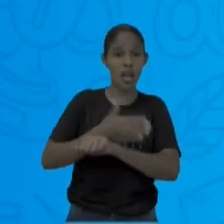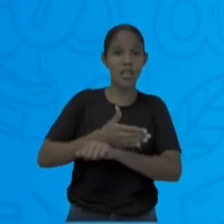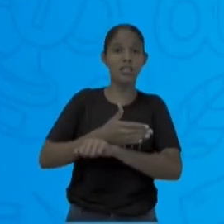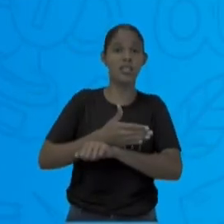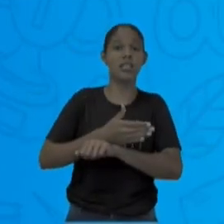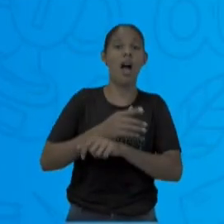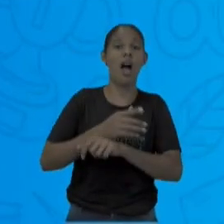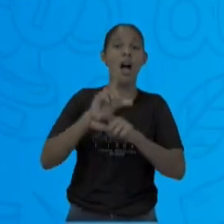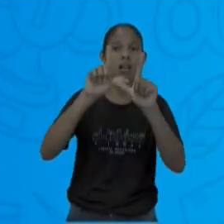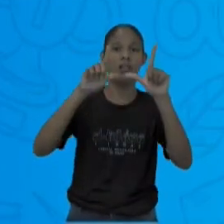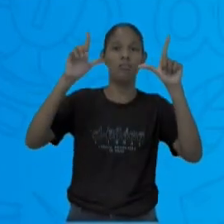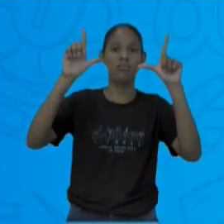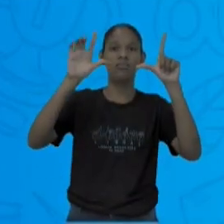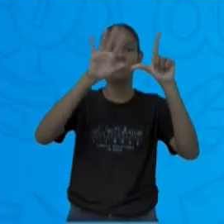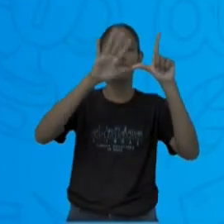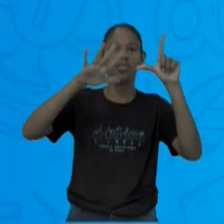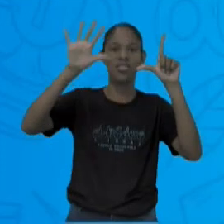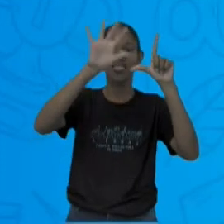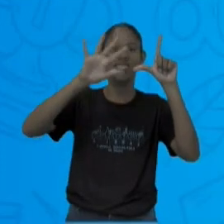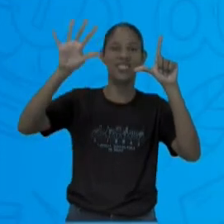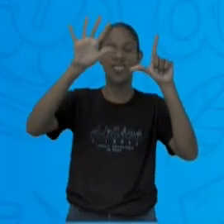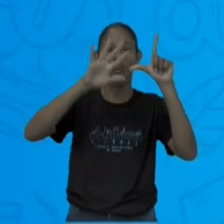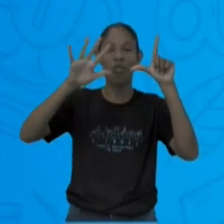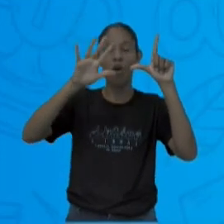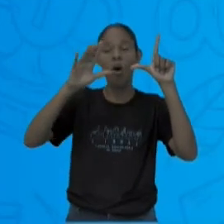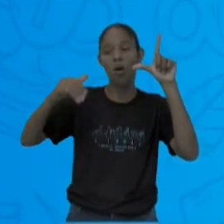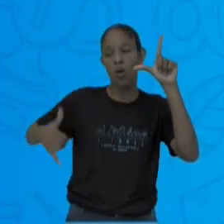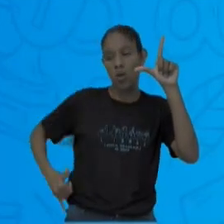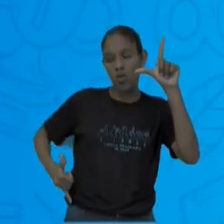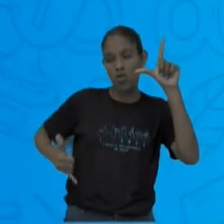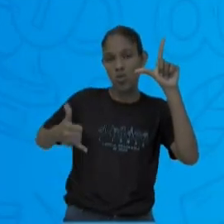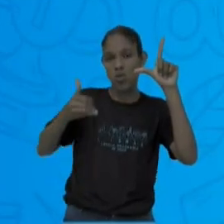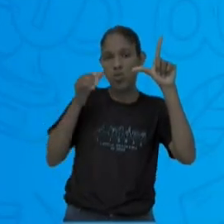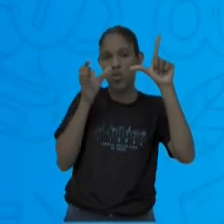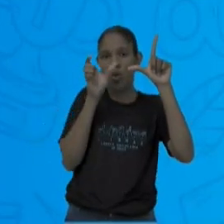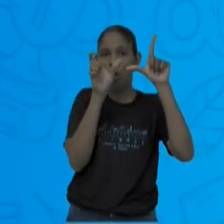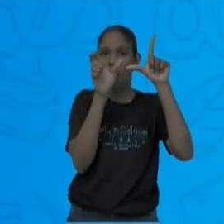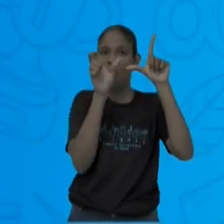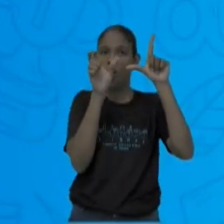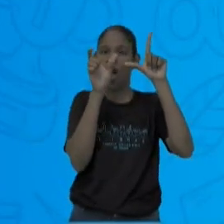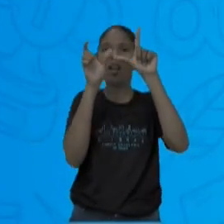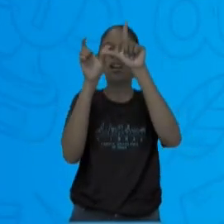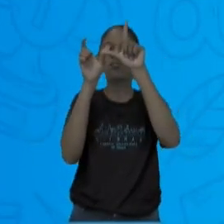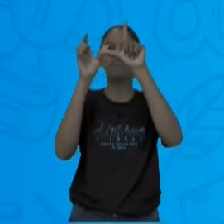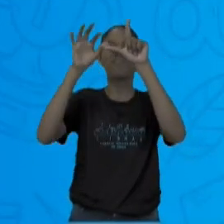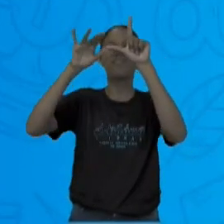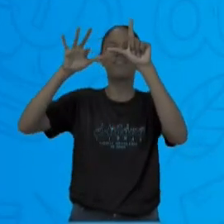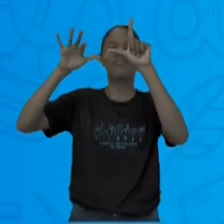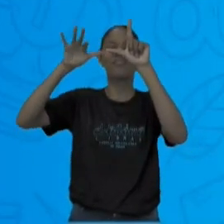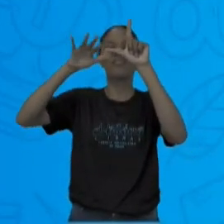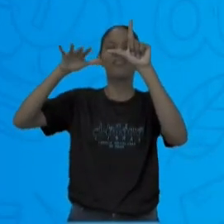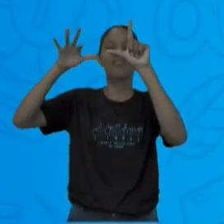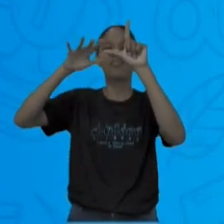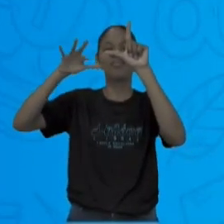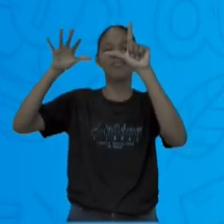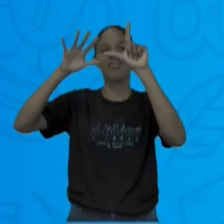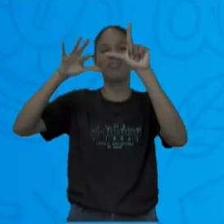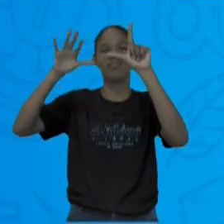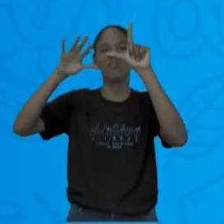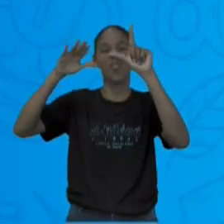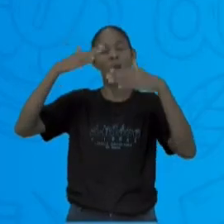SMEDGV, basta apontar a câmera do seu celular na imagem que aparece no canto da tela.